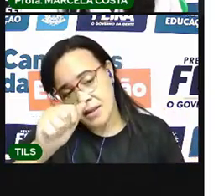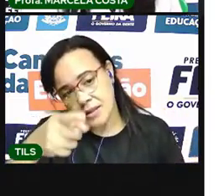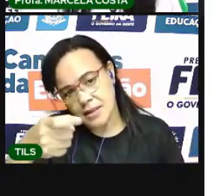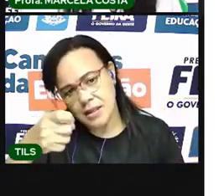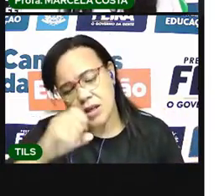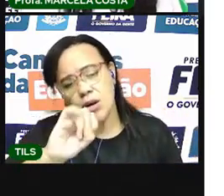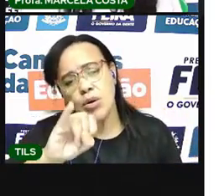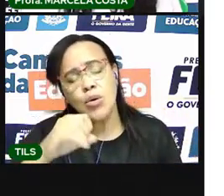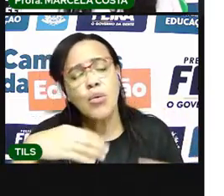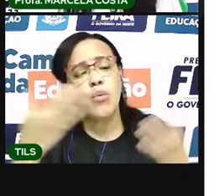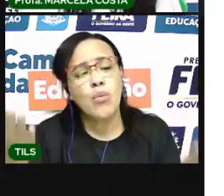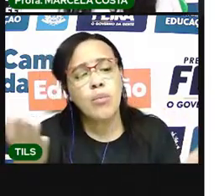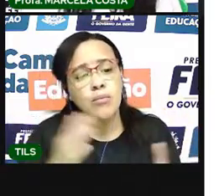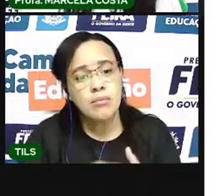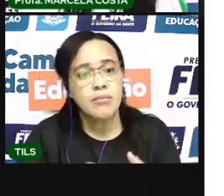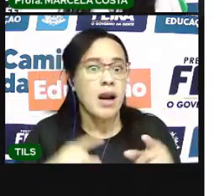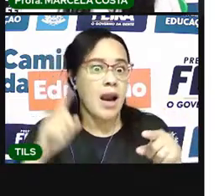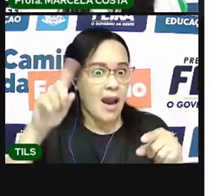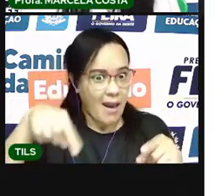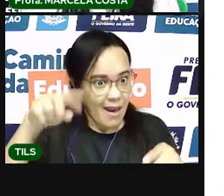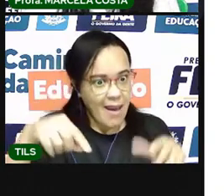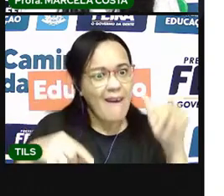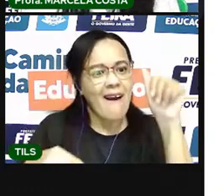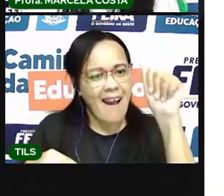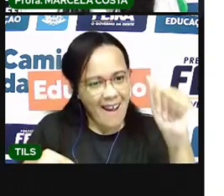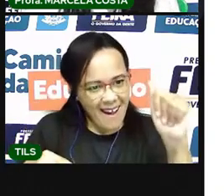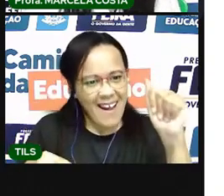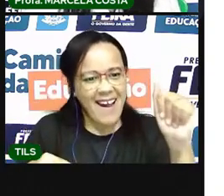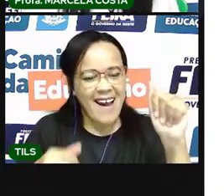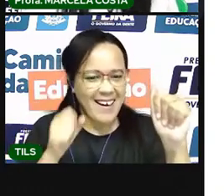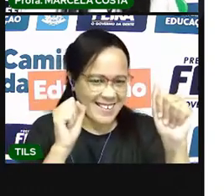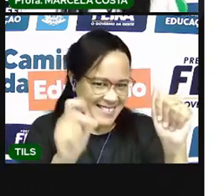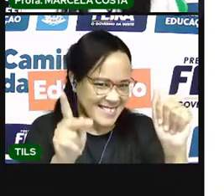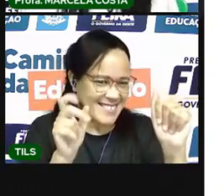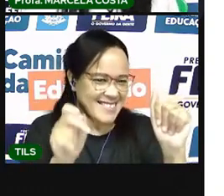É a letra A. Muito bem.